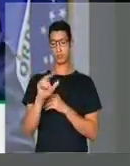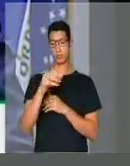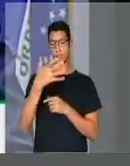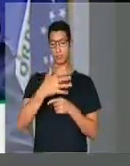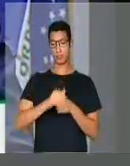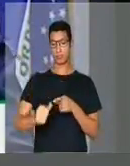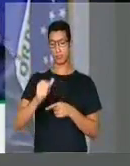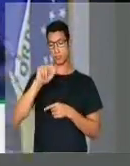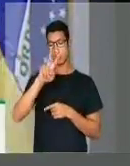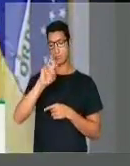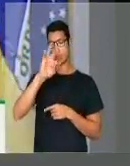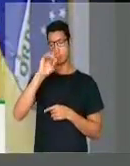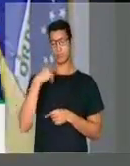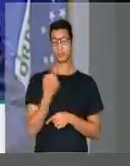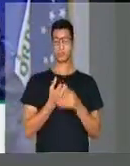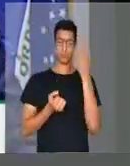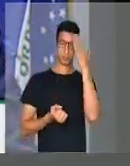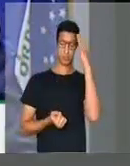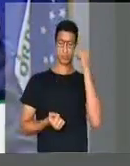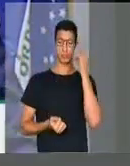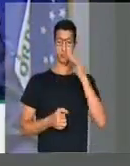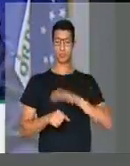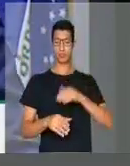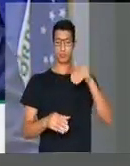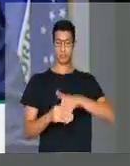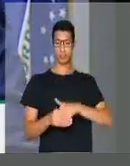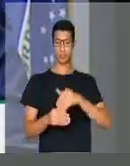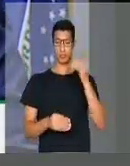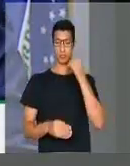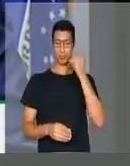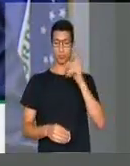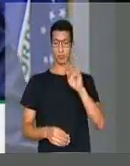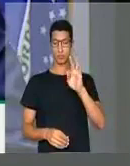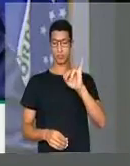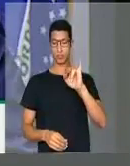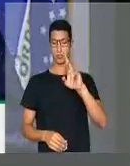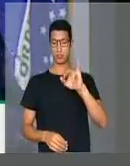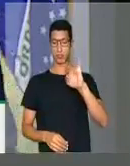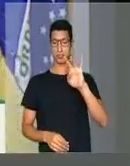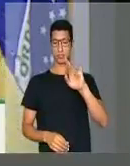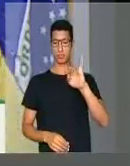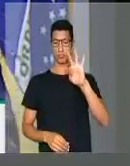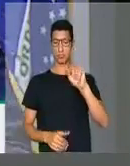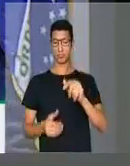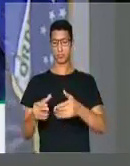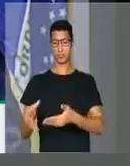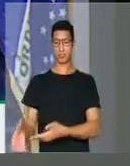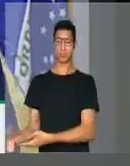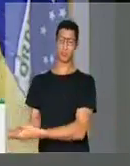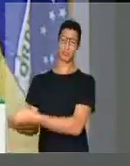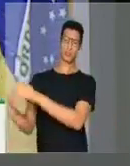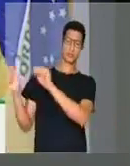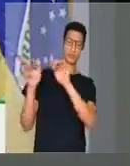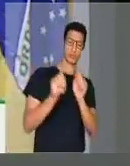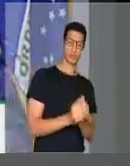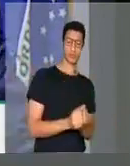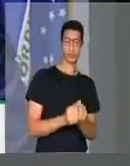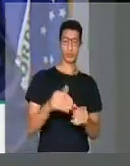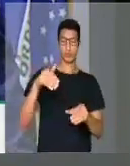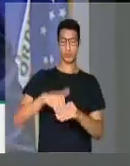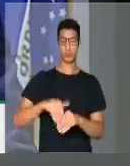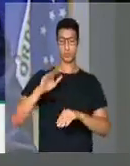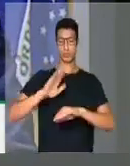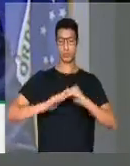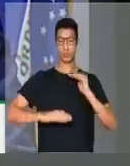puxadores de voto. A gente sabe que o deputado mais votado aqui desse plenário, o deputado Tiririca, trouxe vários com ele. na votação